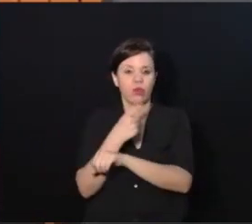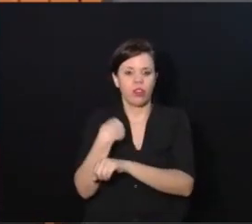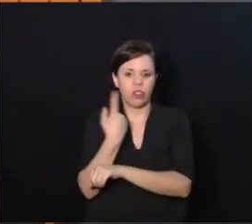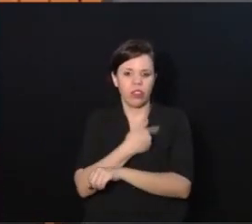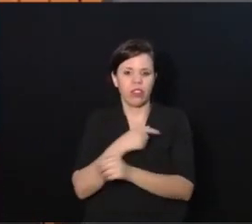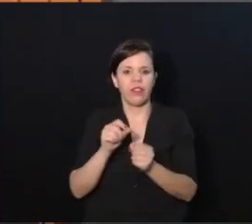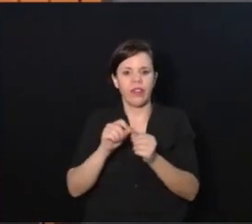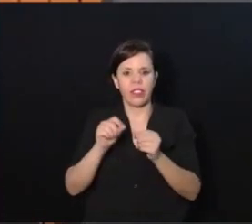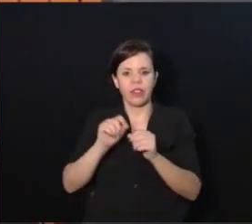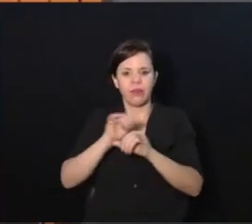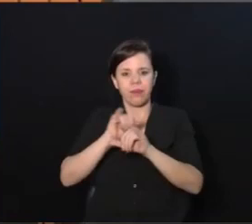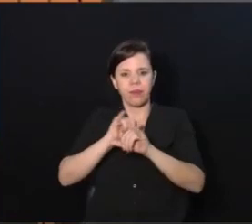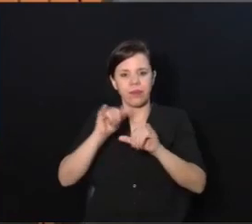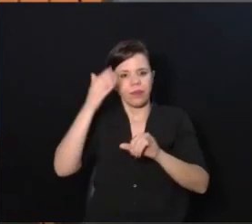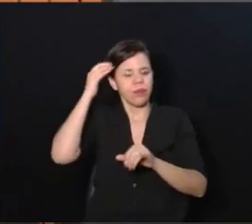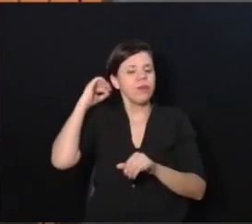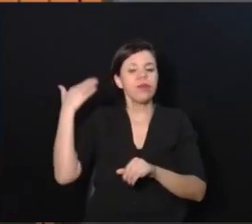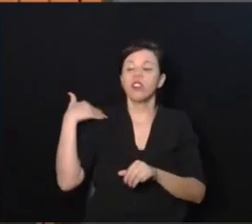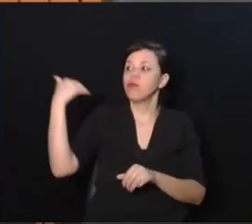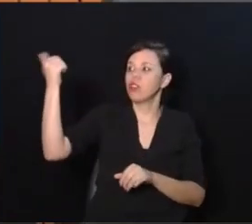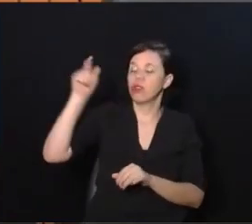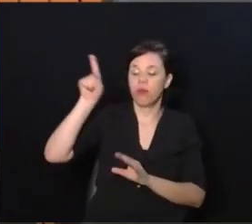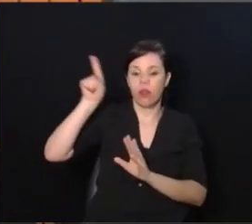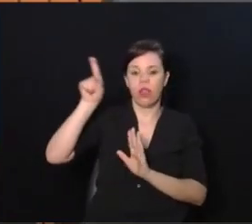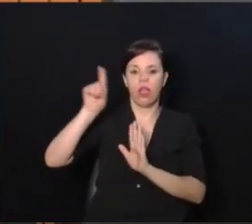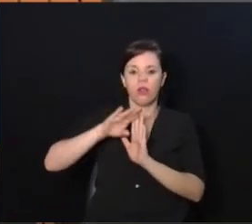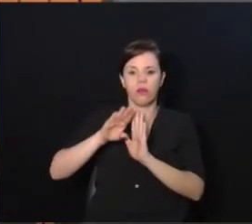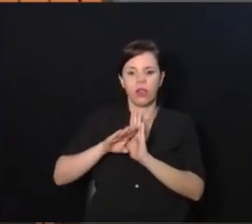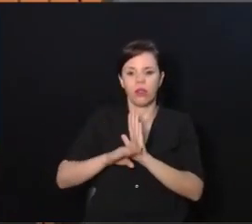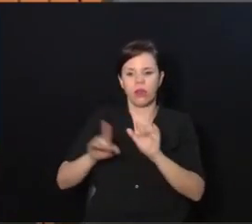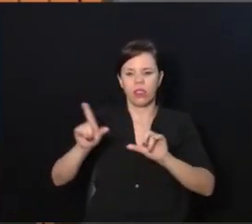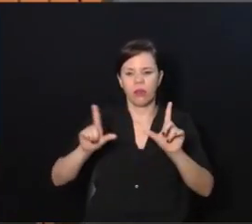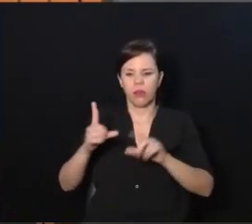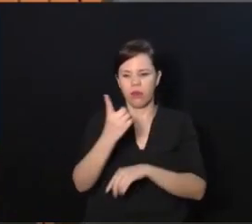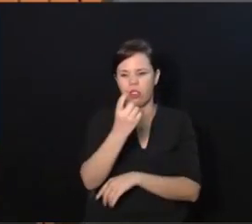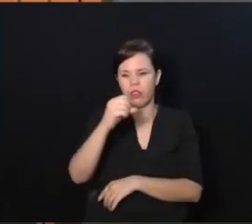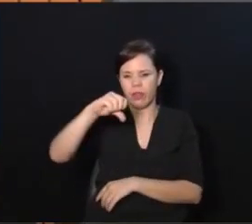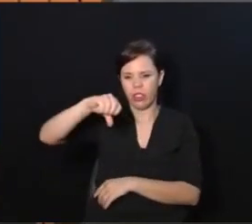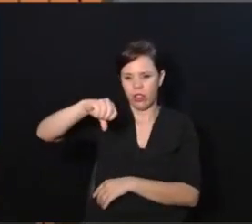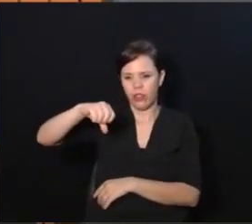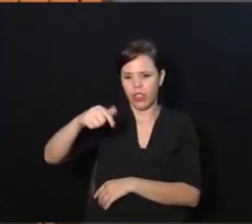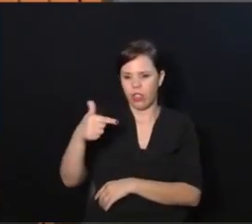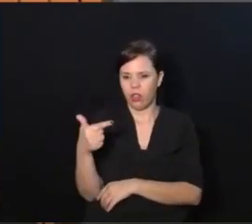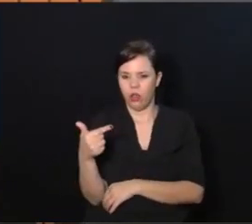fazendo essa campanha, me chamou lá no programa em 1992